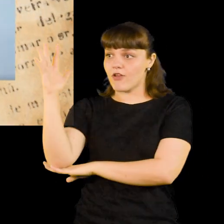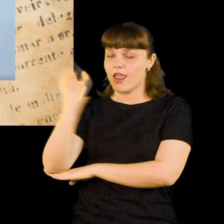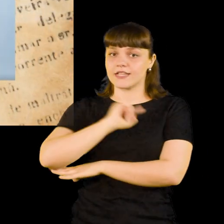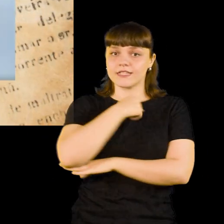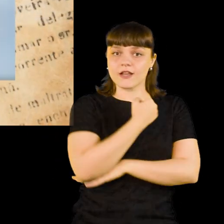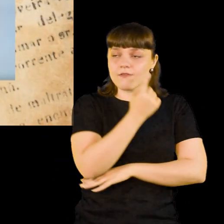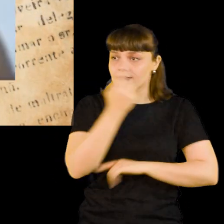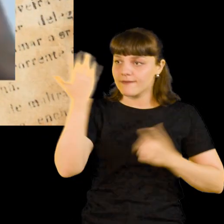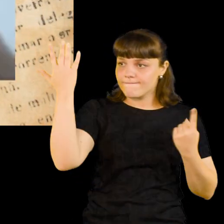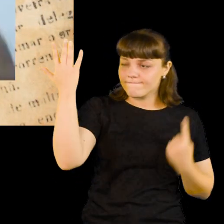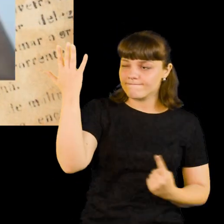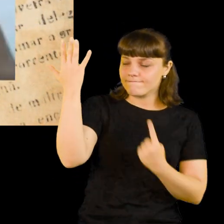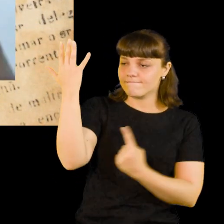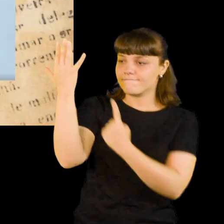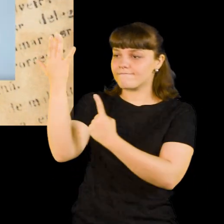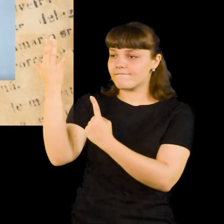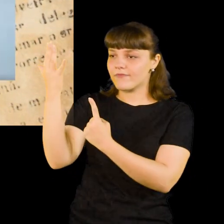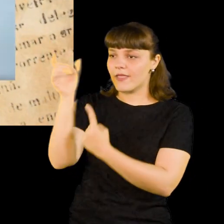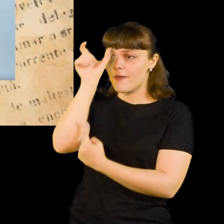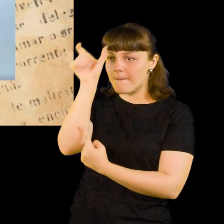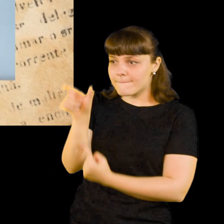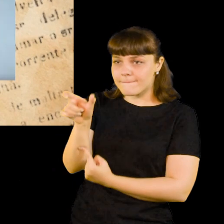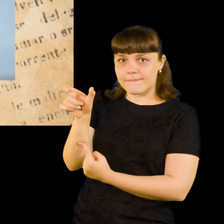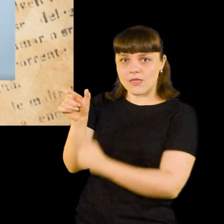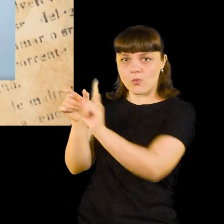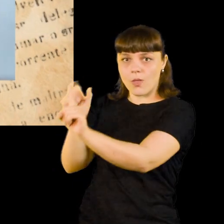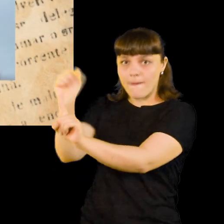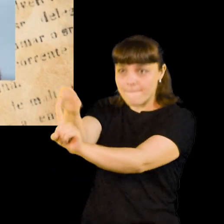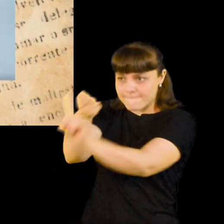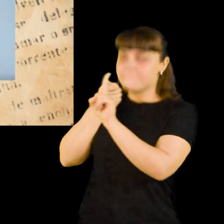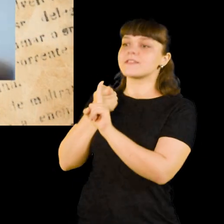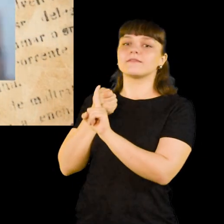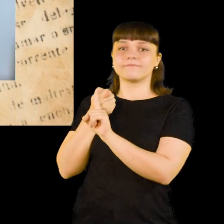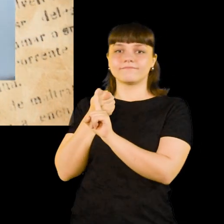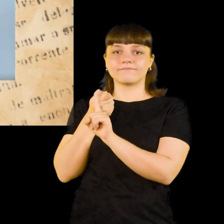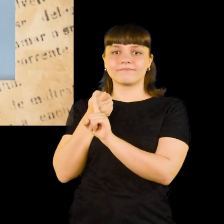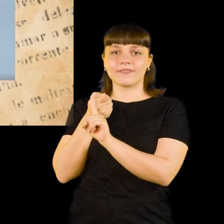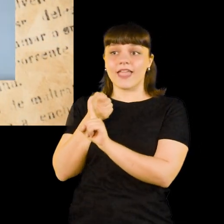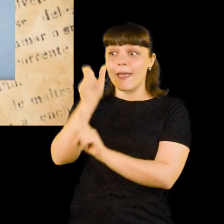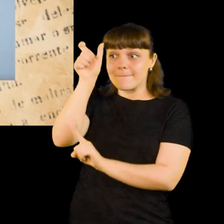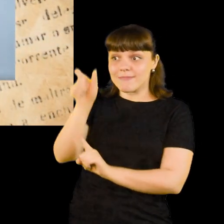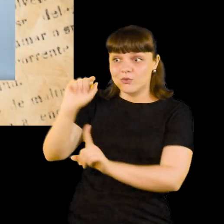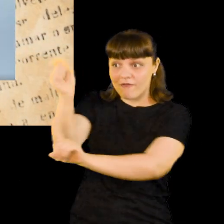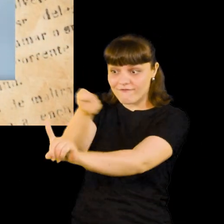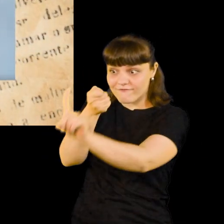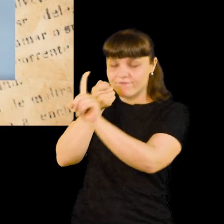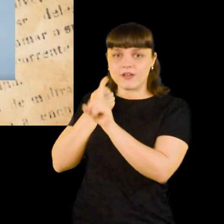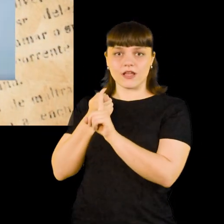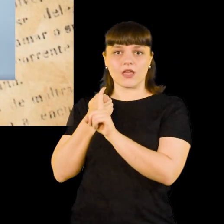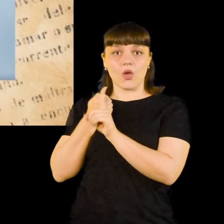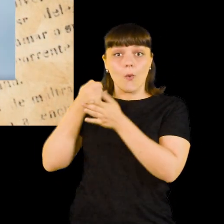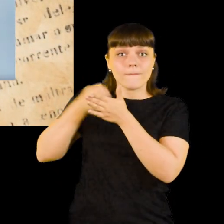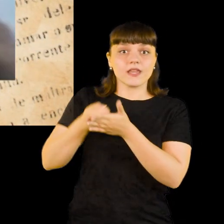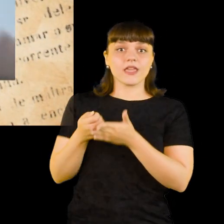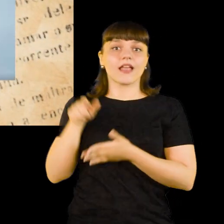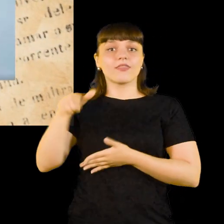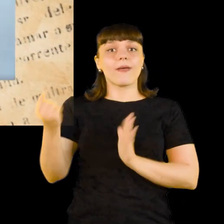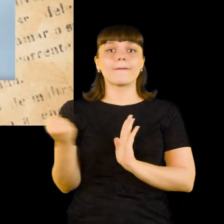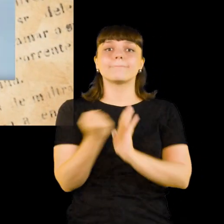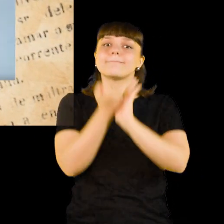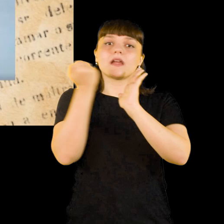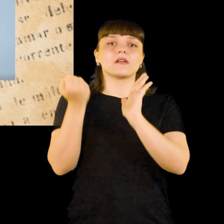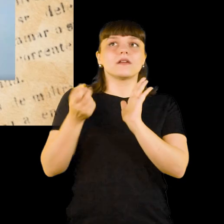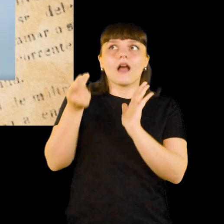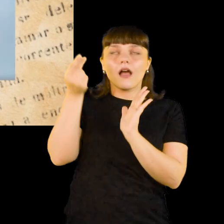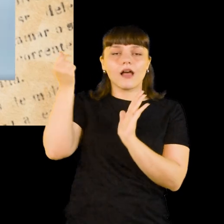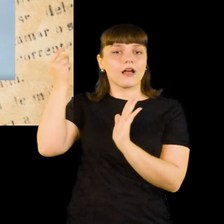adentamos, vamos para o mato e pegamos no laço. Essa expressão, pegar no laço, é